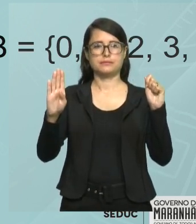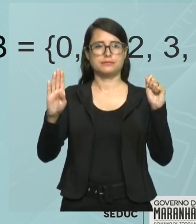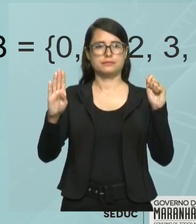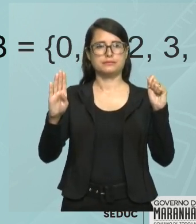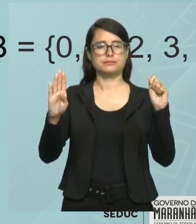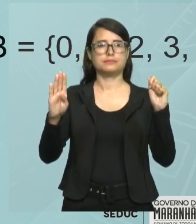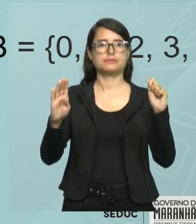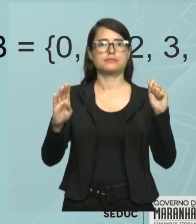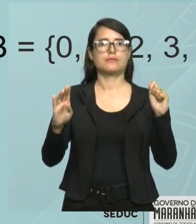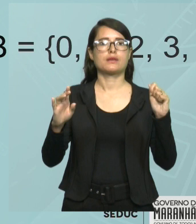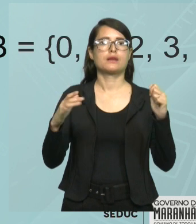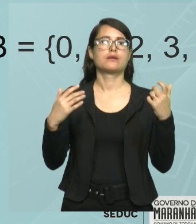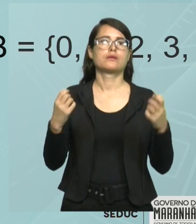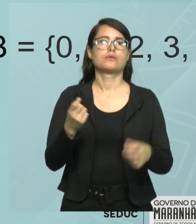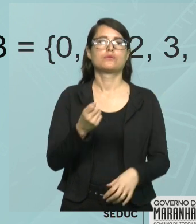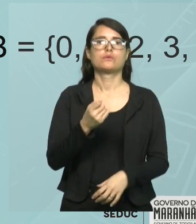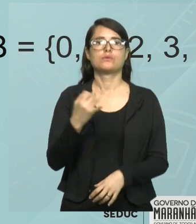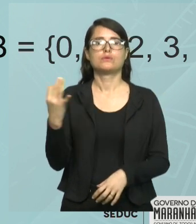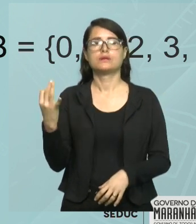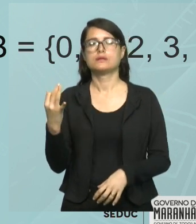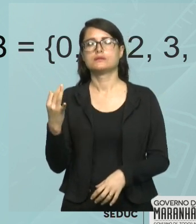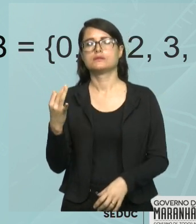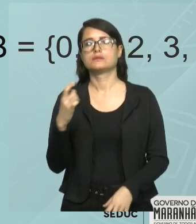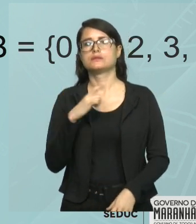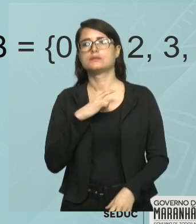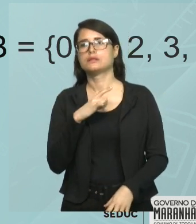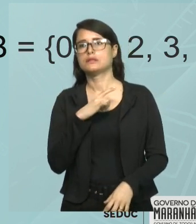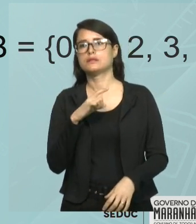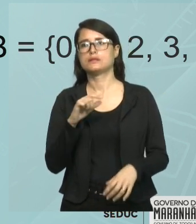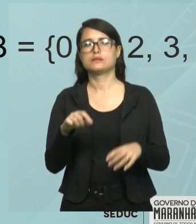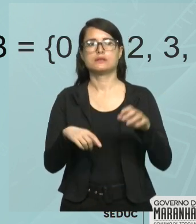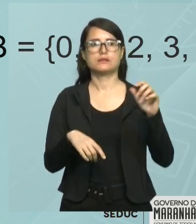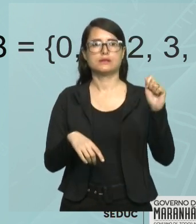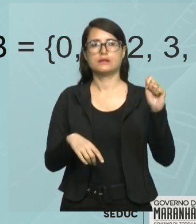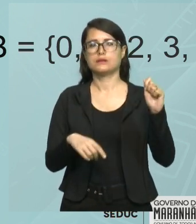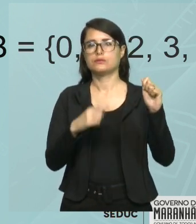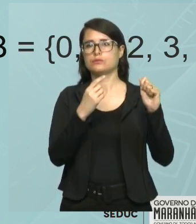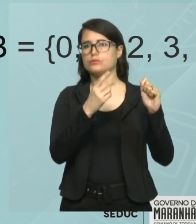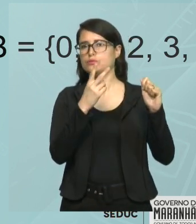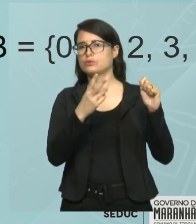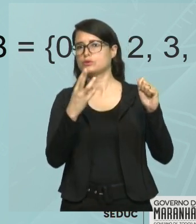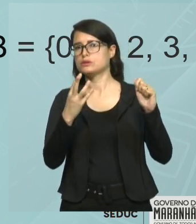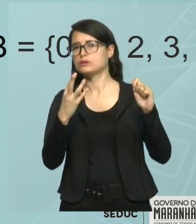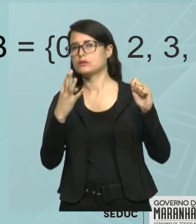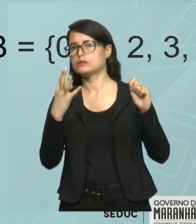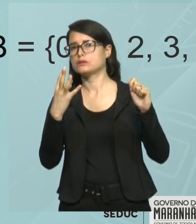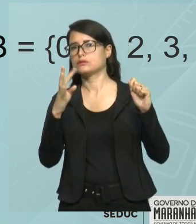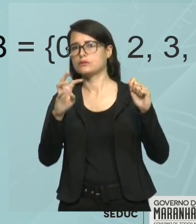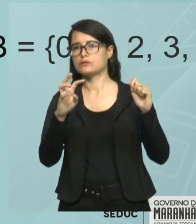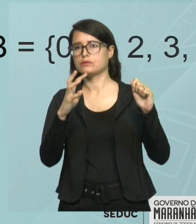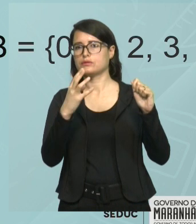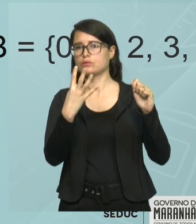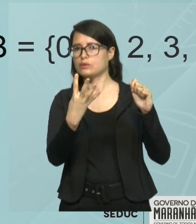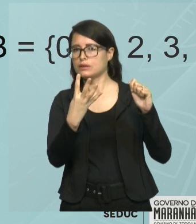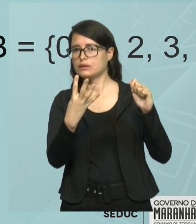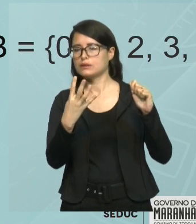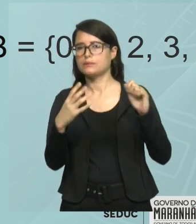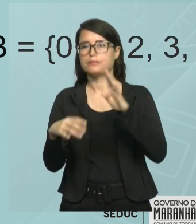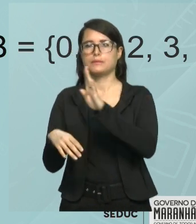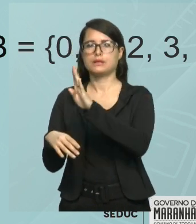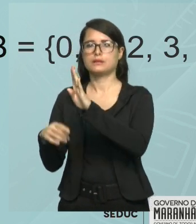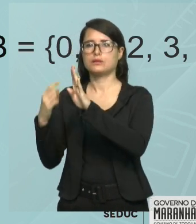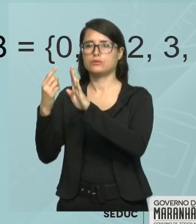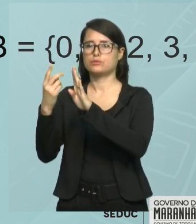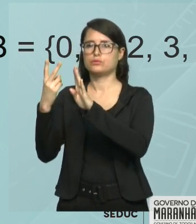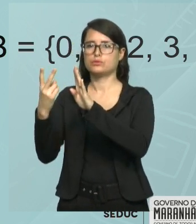quantos elementos tem o conjunto A? Um, dois, três, quatro elementos. Quantos elementos tem o conjunto B? Cinco, né? Um, dois,